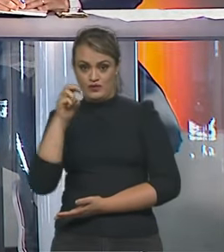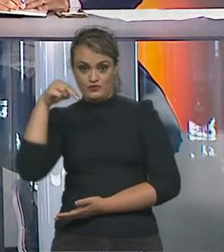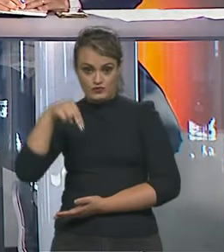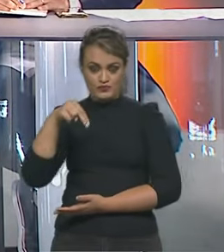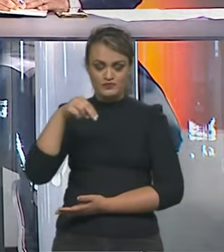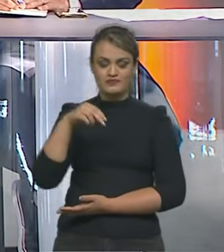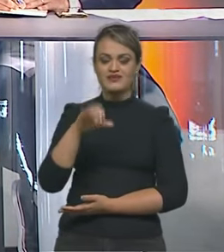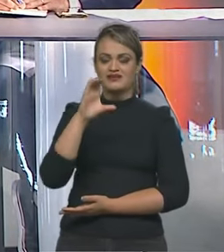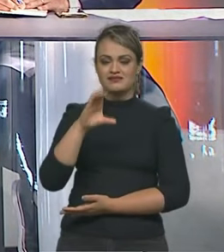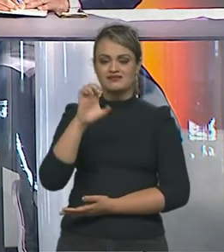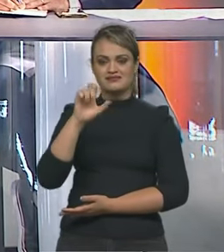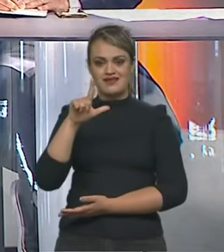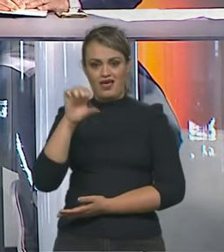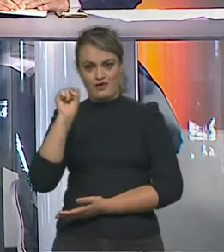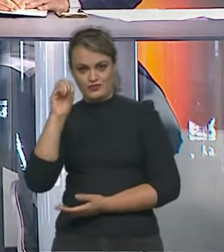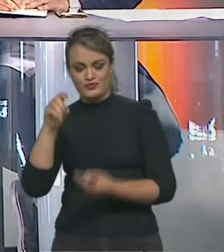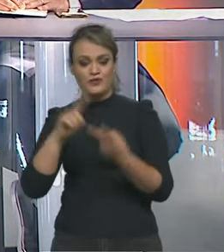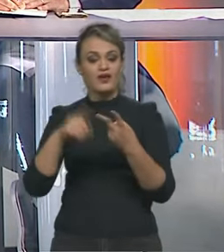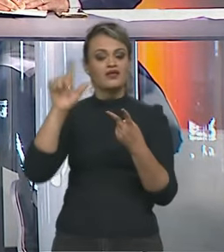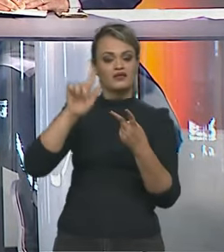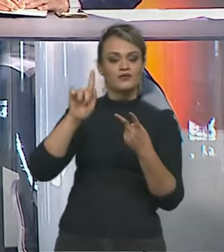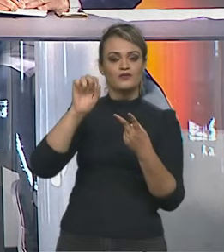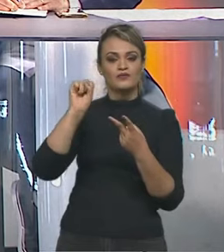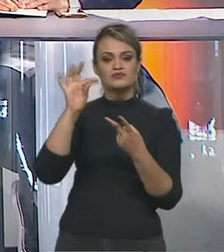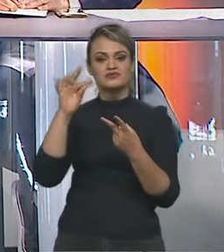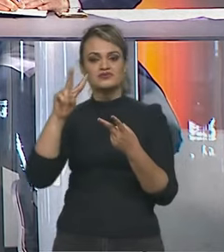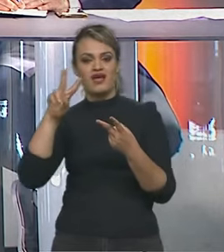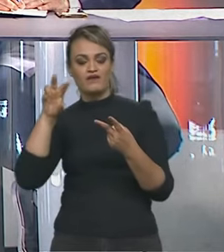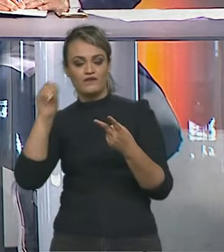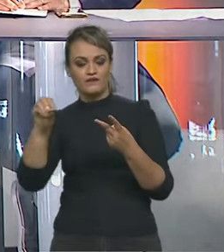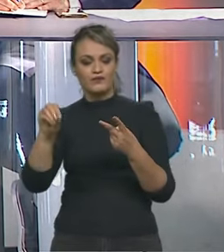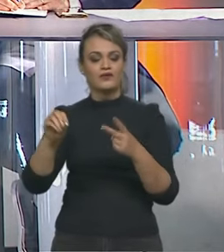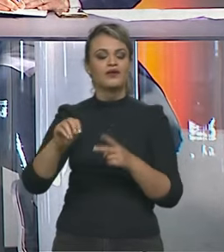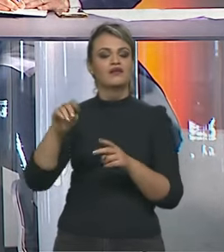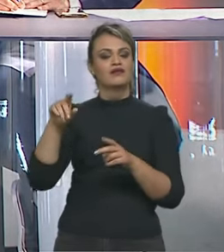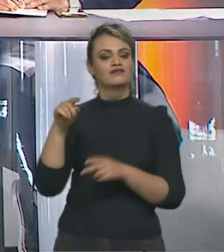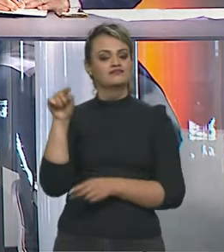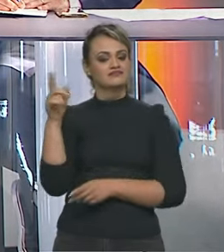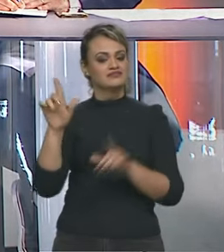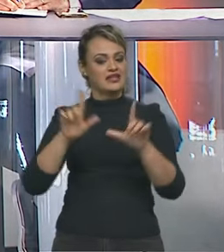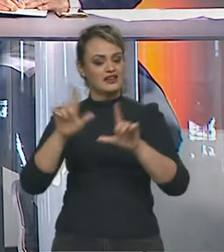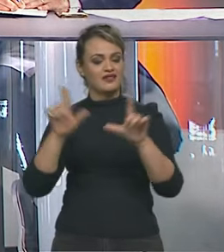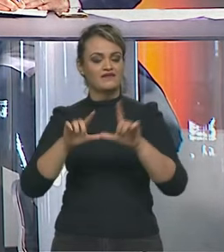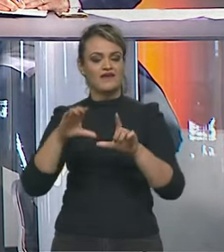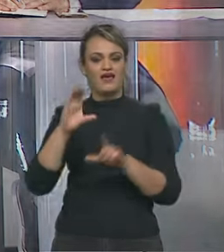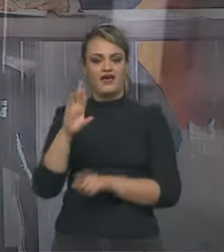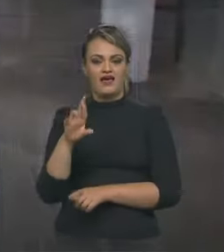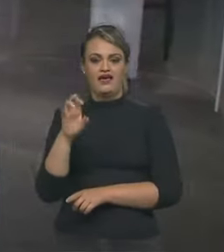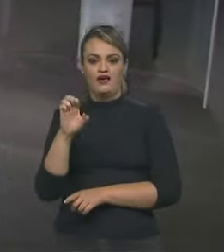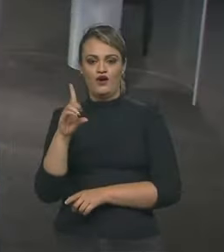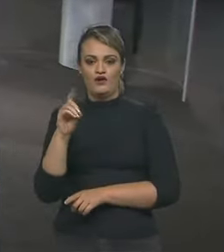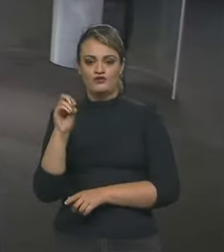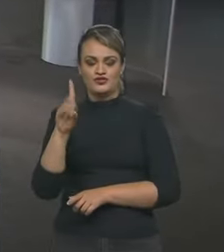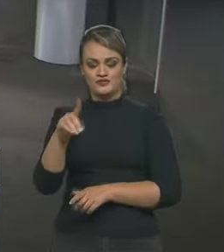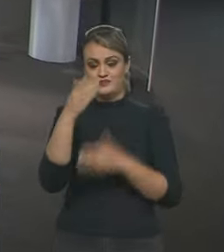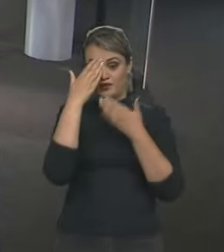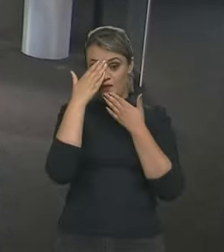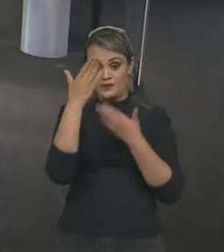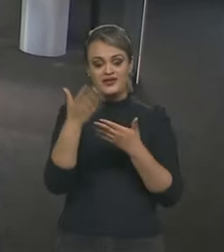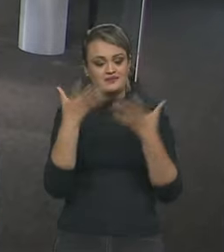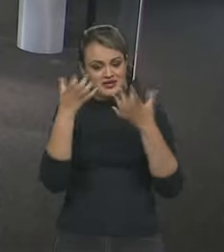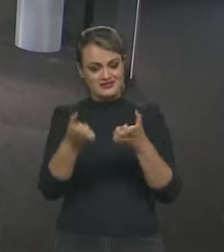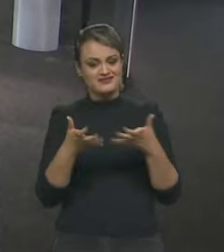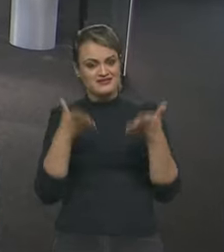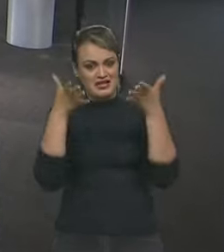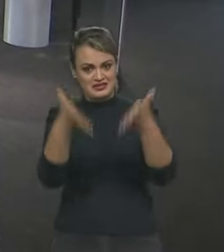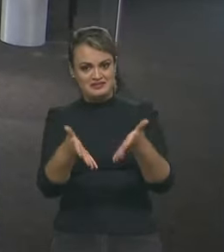Supermotor, do Band Esportes e do Gustavo Schwab, da Record TV Brasília. Obrigada por aceitarem o convite